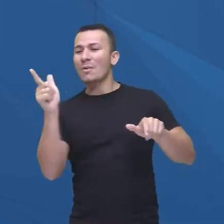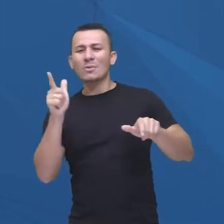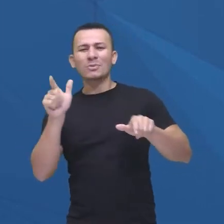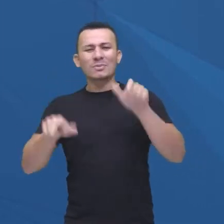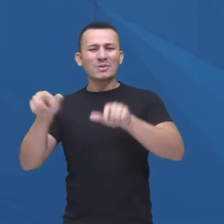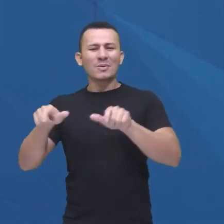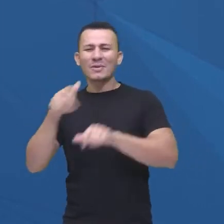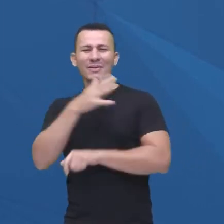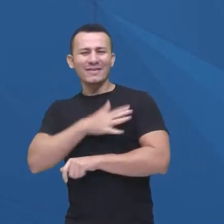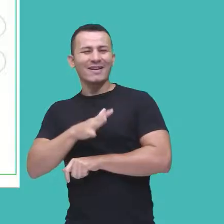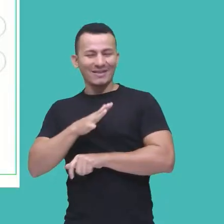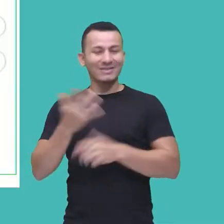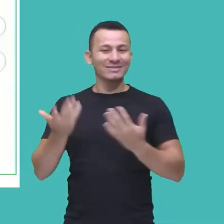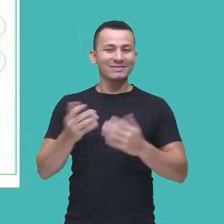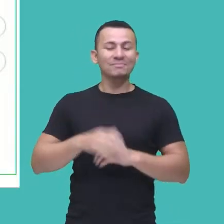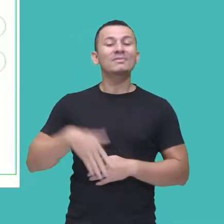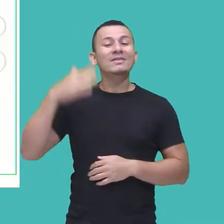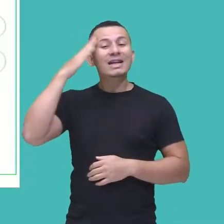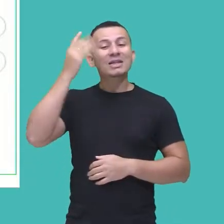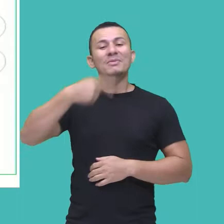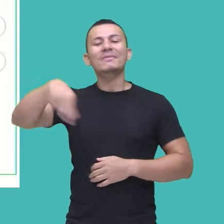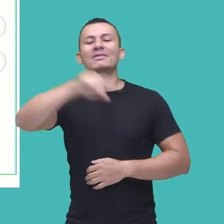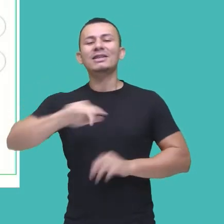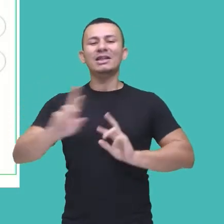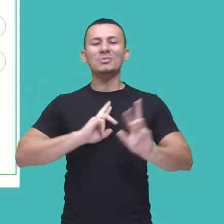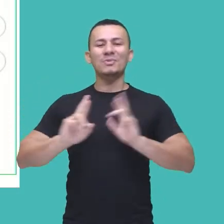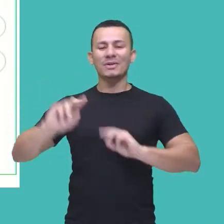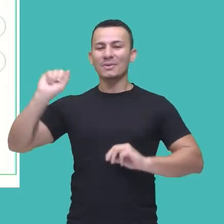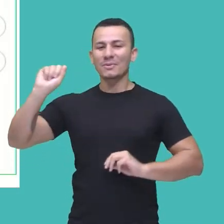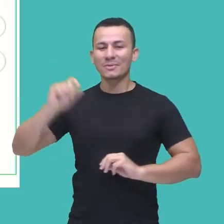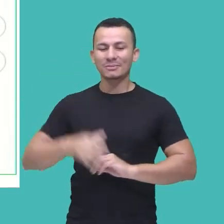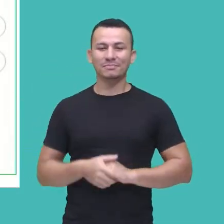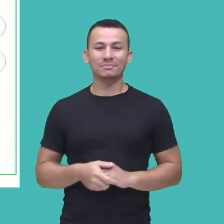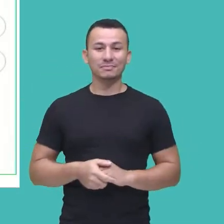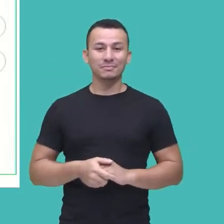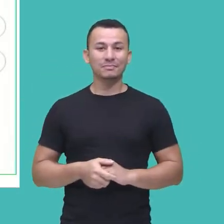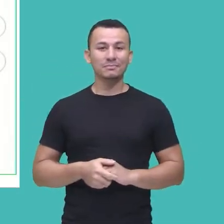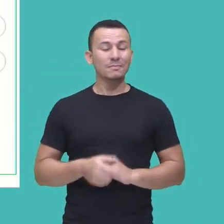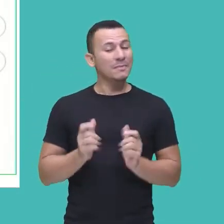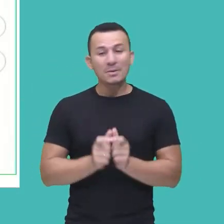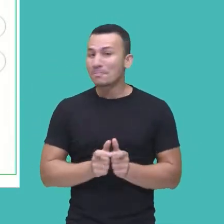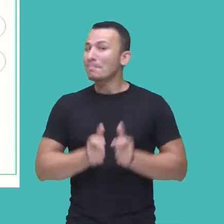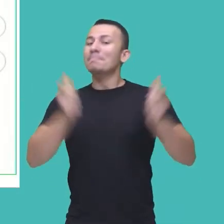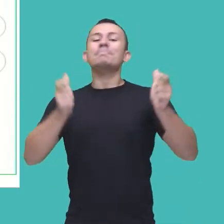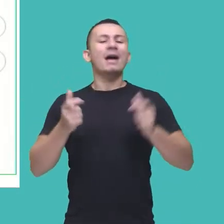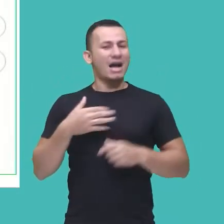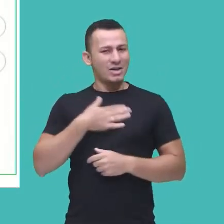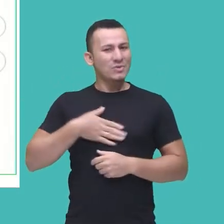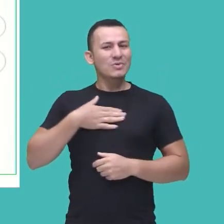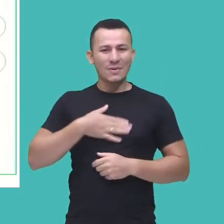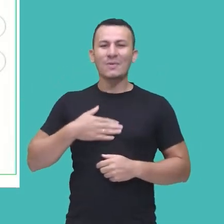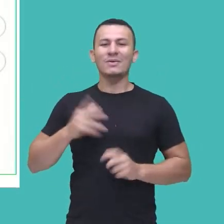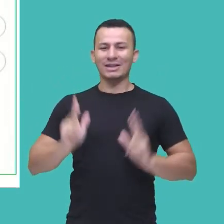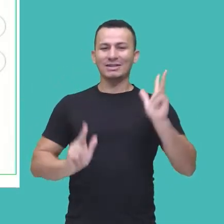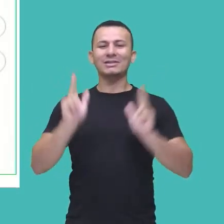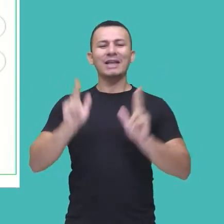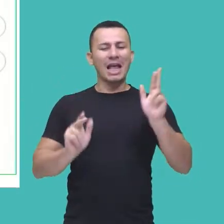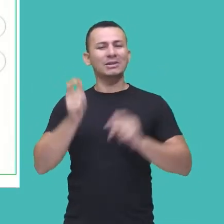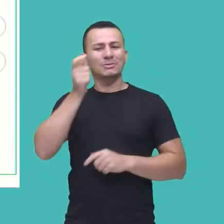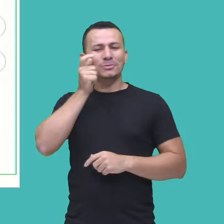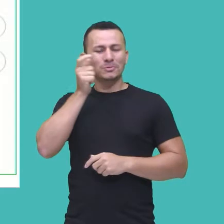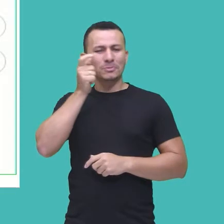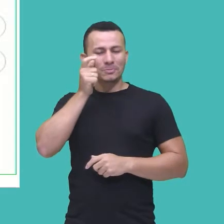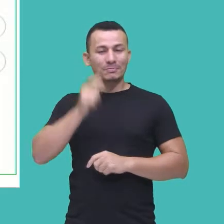público respondeu o quê, diretora? Bora dar uma olhadinha ali? Olha só, a maioria assiste sim série, olha só que legal,